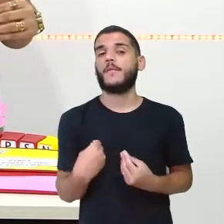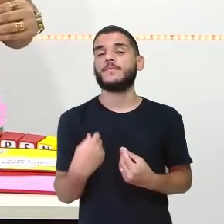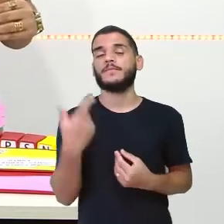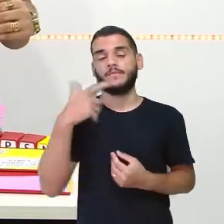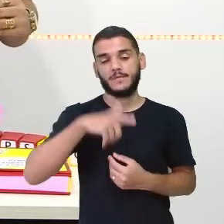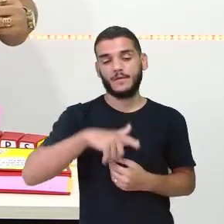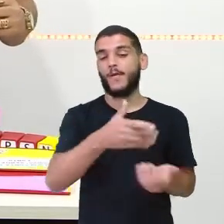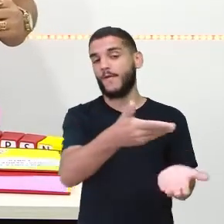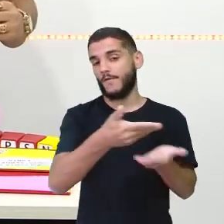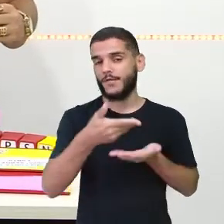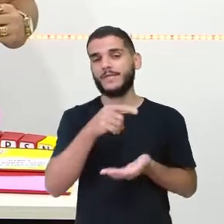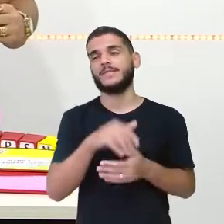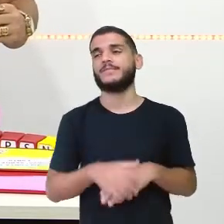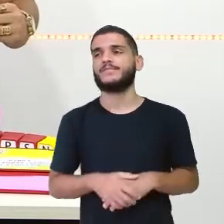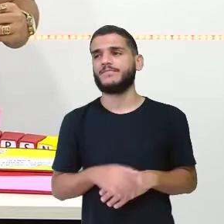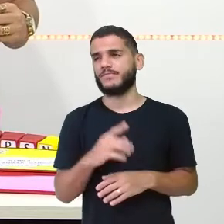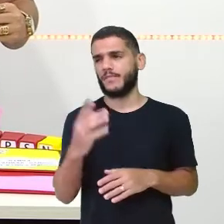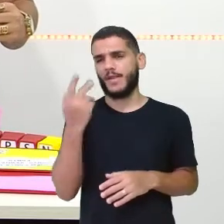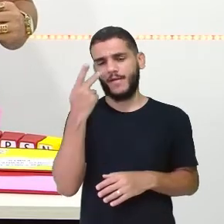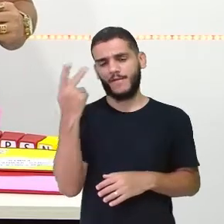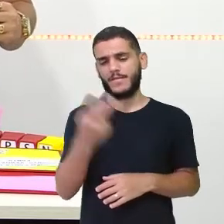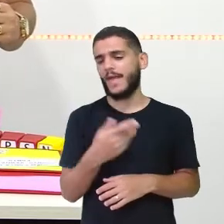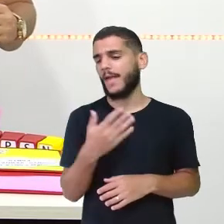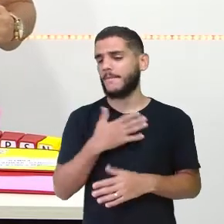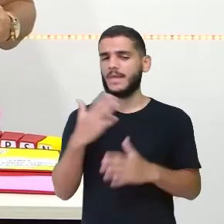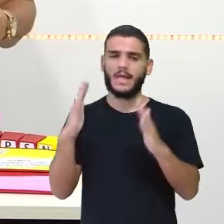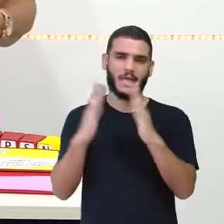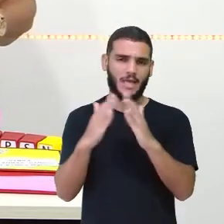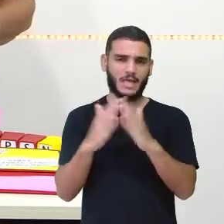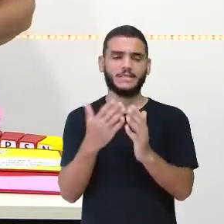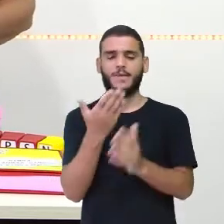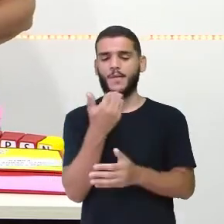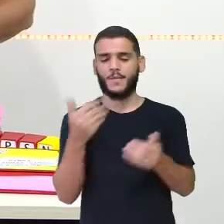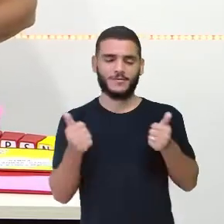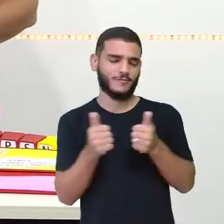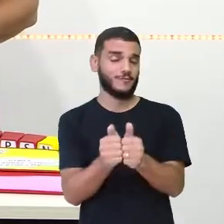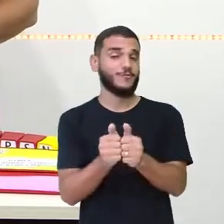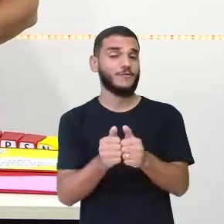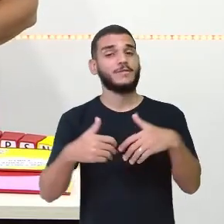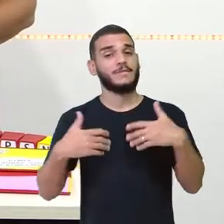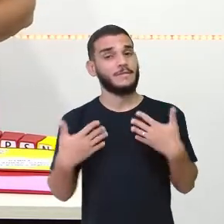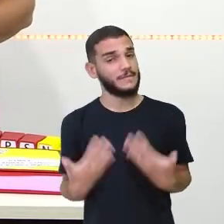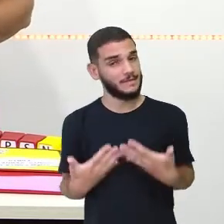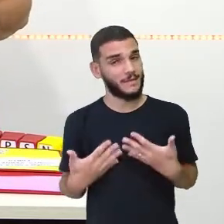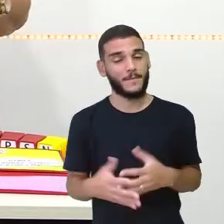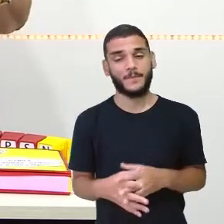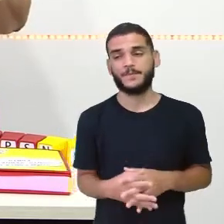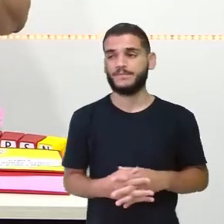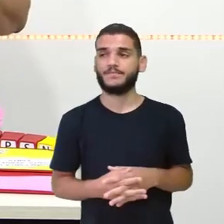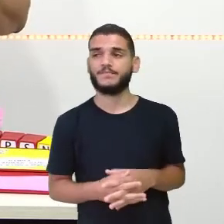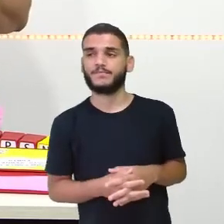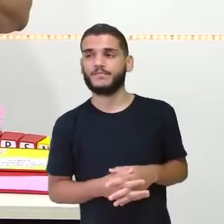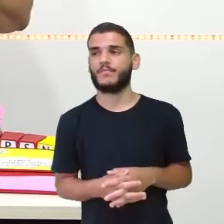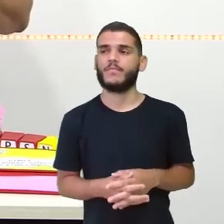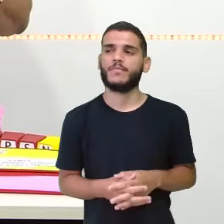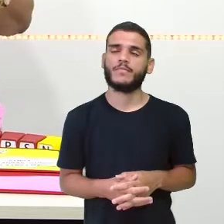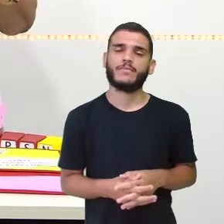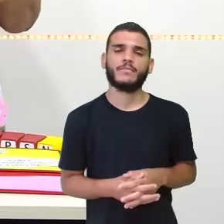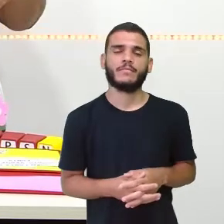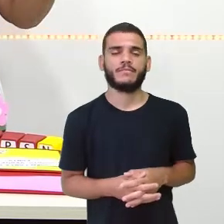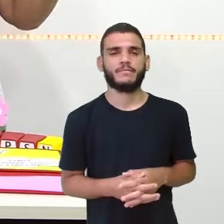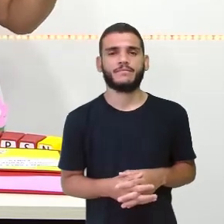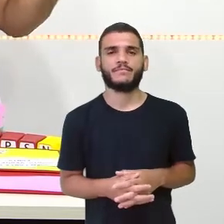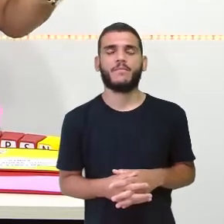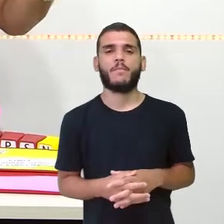na minha casa para poder jantar comigo. E sabe o que aconteceu? Ele